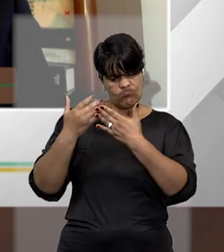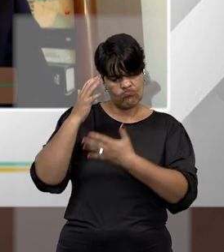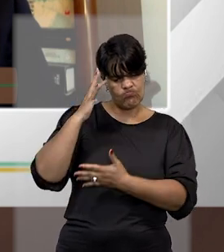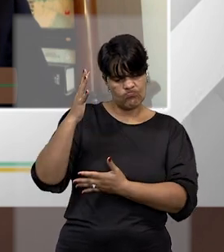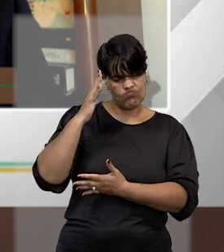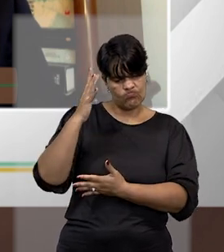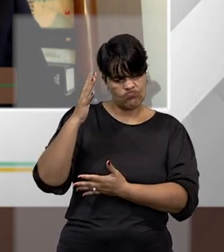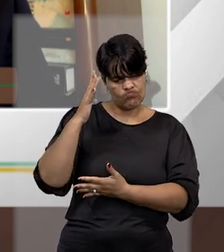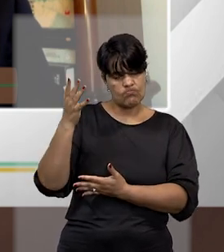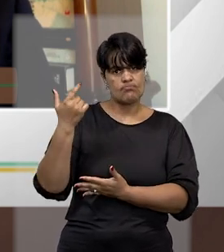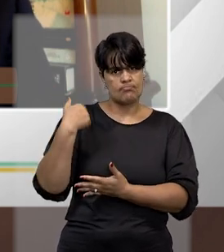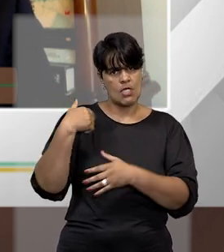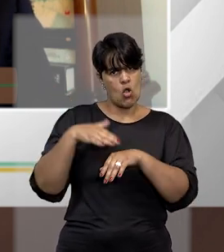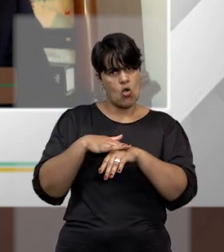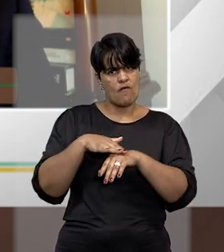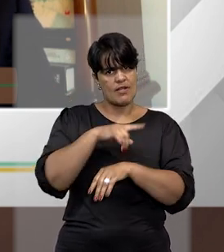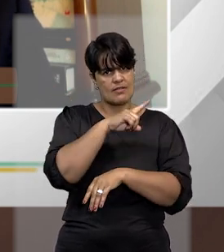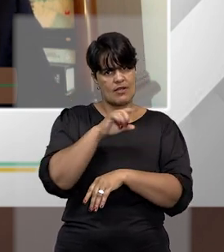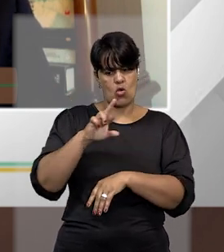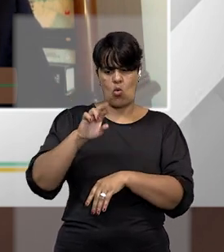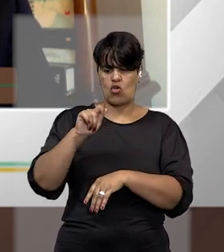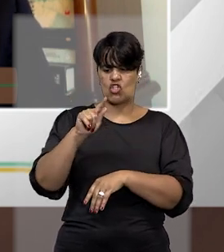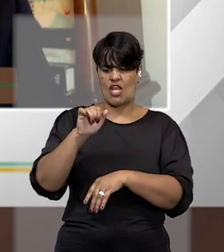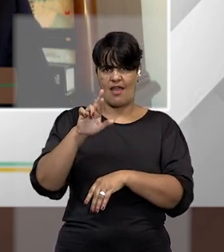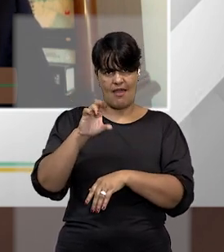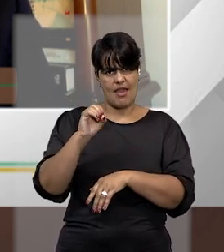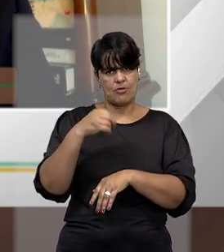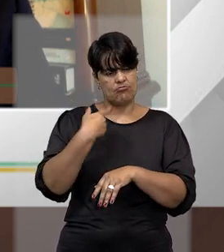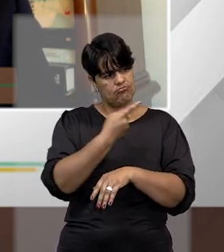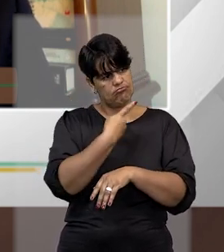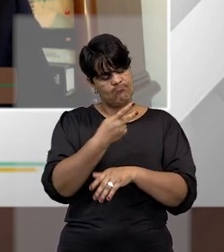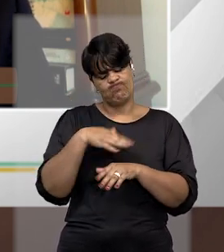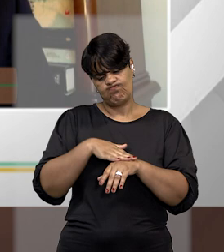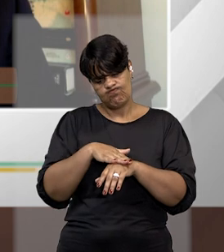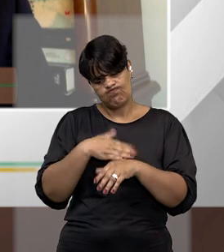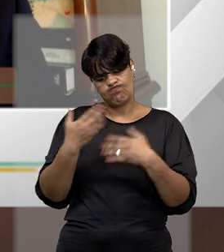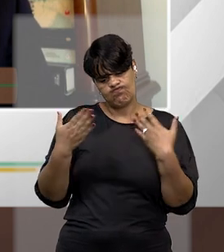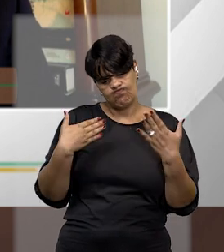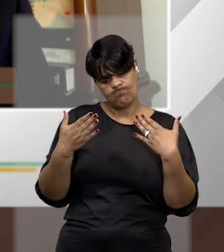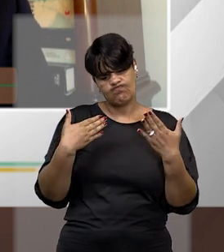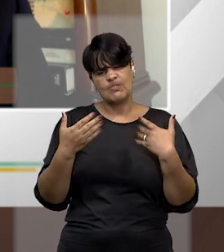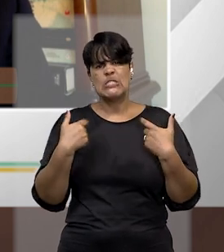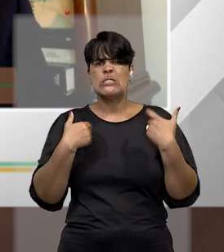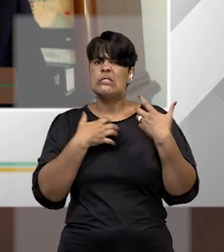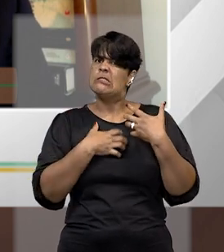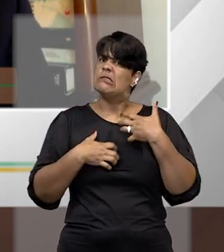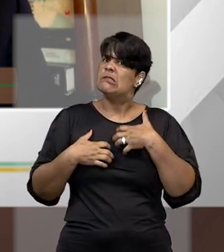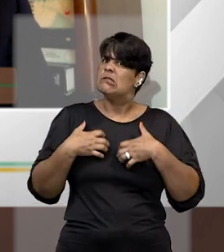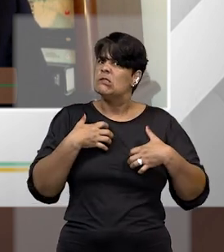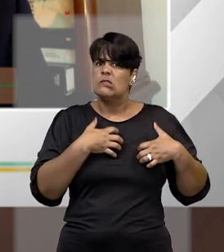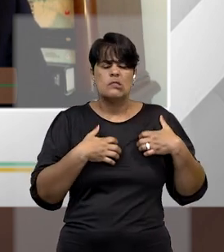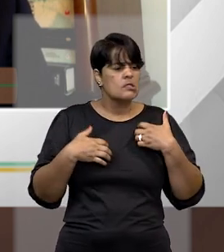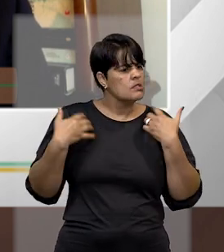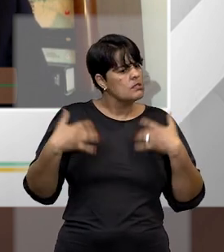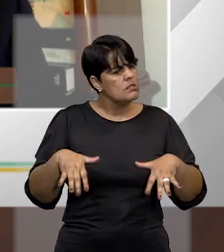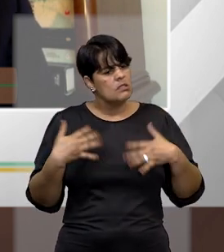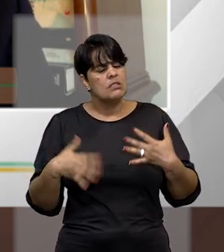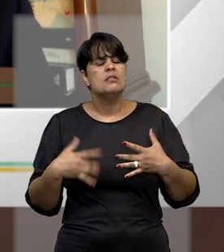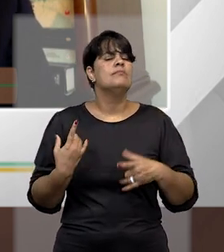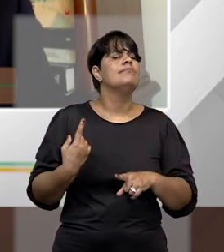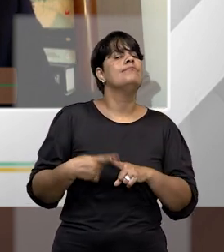Rogério Sanches sobre isso, eu ficava muito incomodado com essa noção, por quê? Por causa da Constituição Federal.